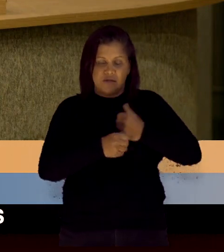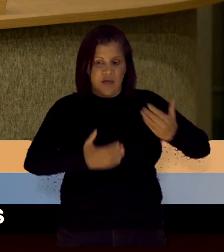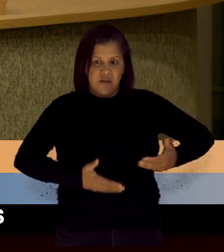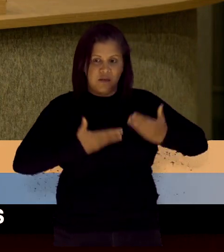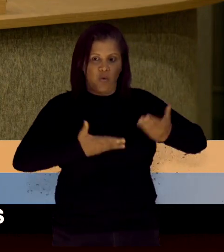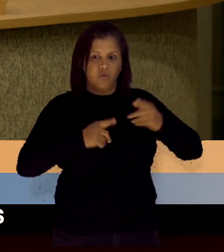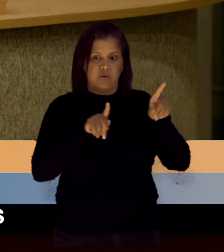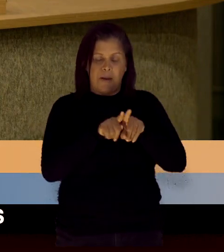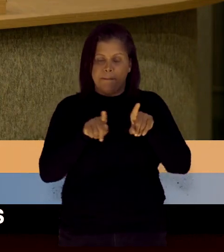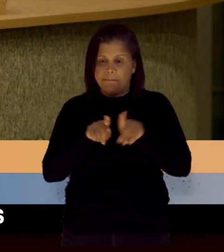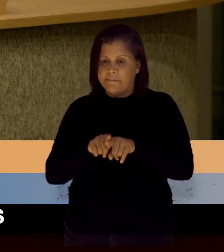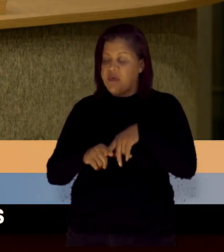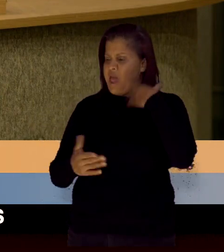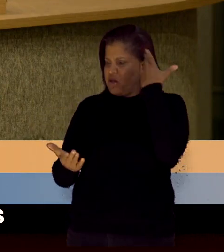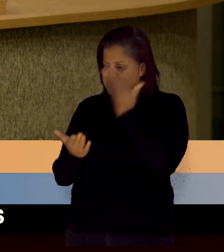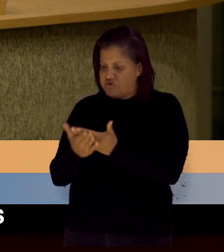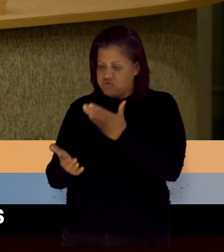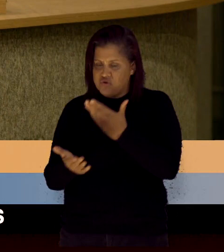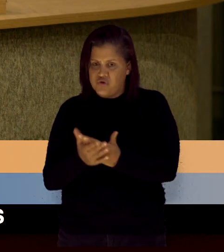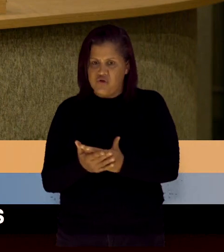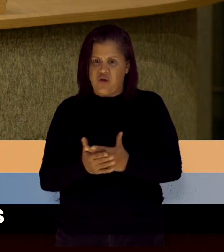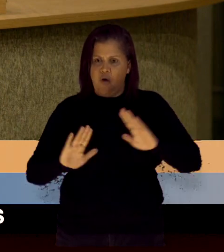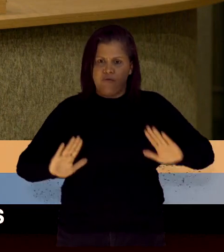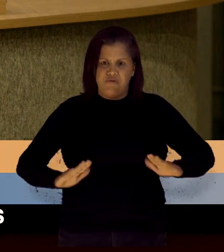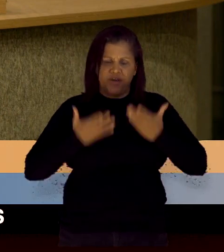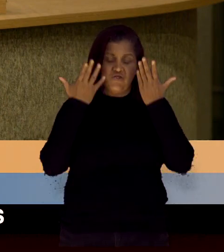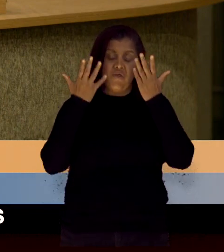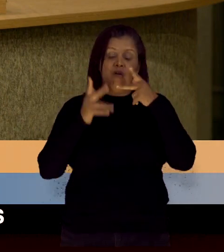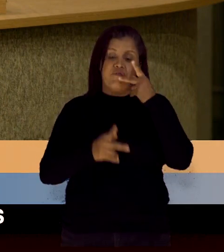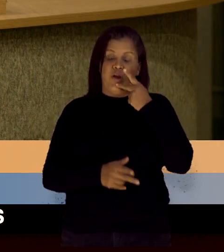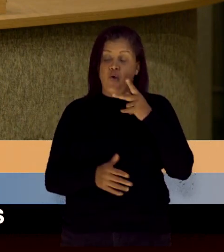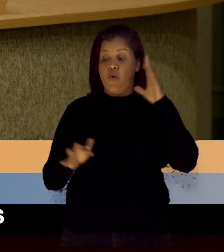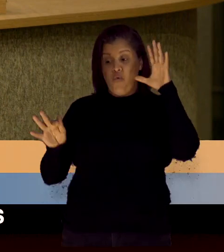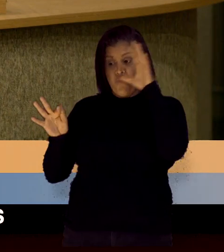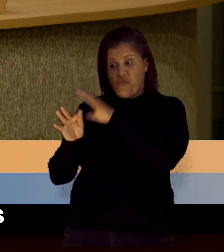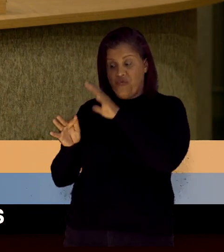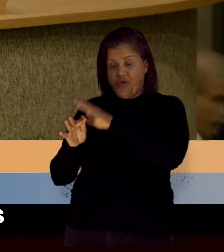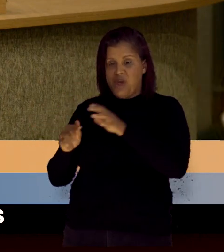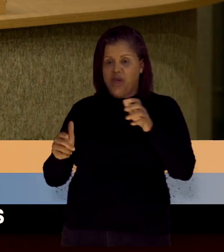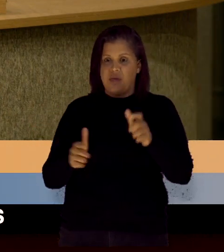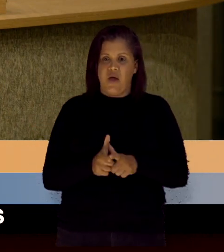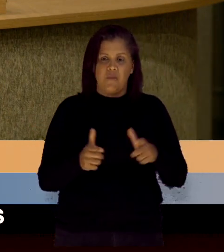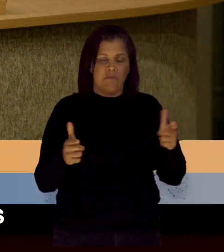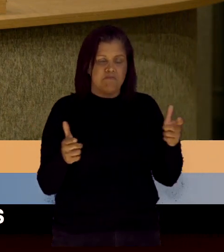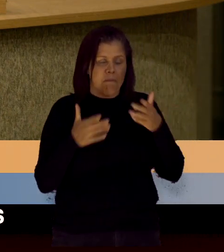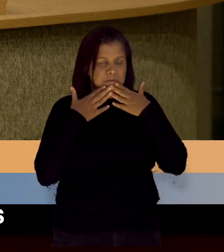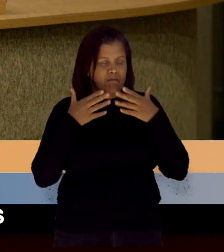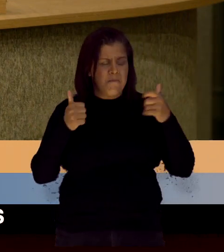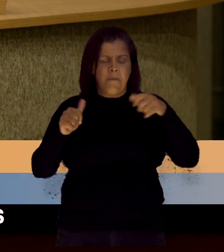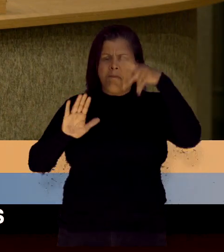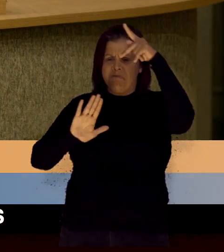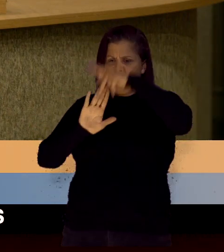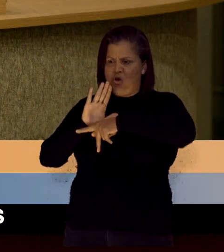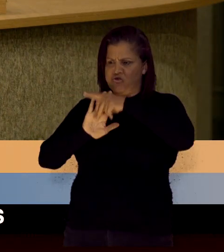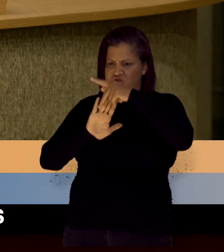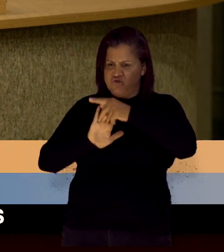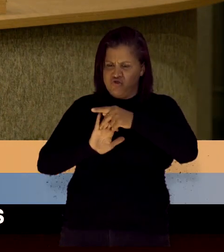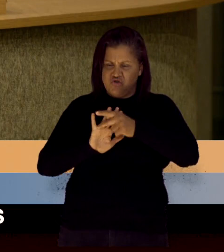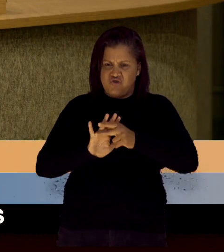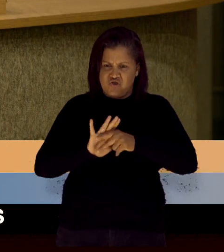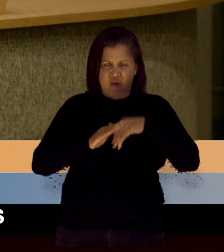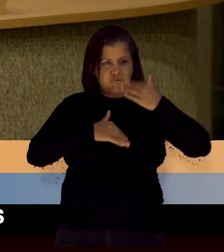também a estudar o festival. Ela falou o seguinte, o FIG é o mais exitoso projeto de fruição,